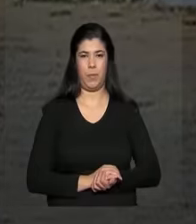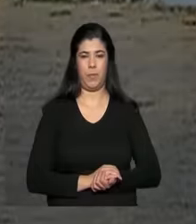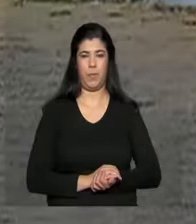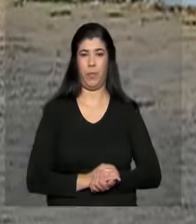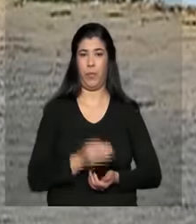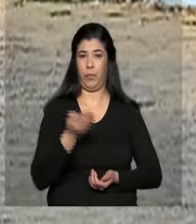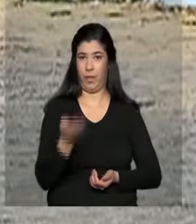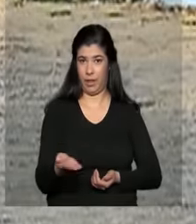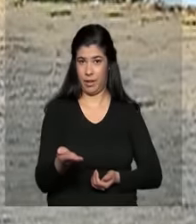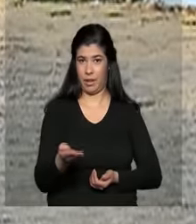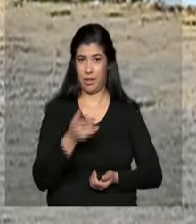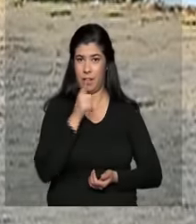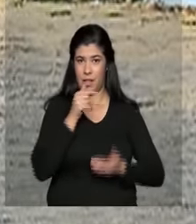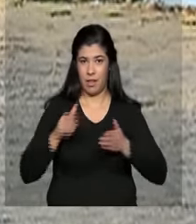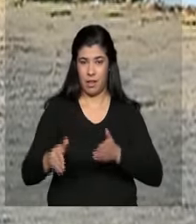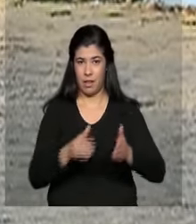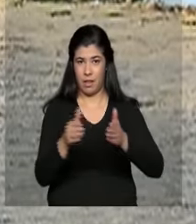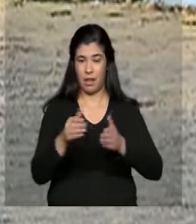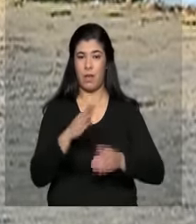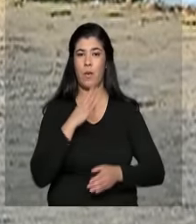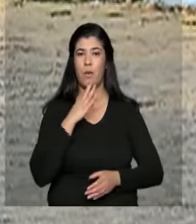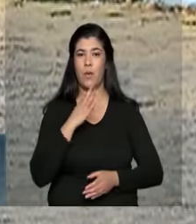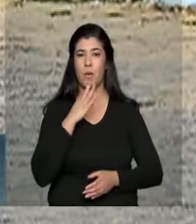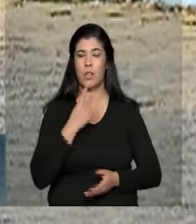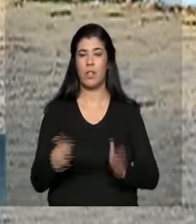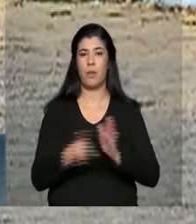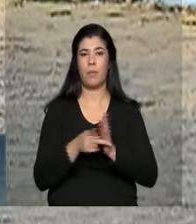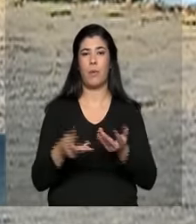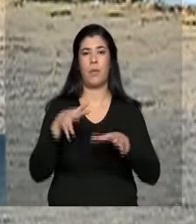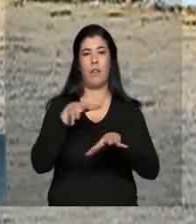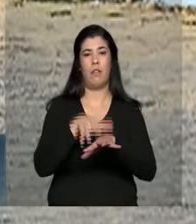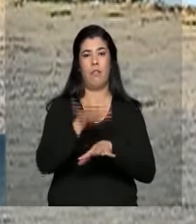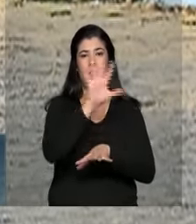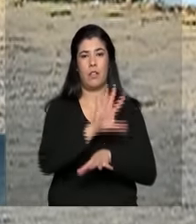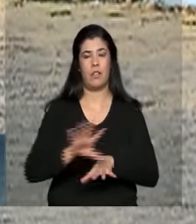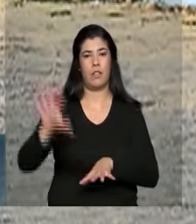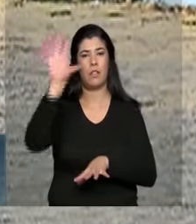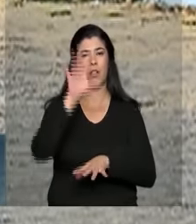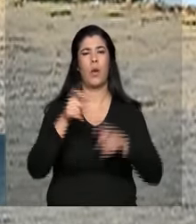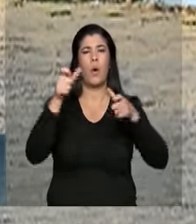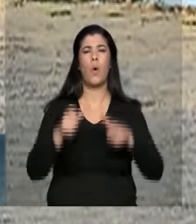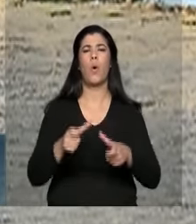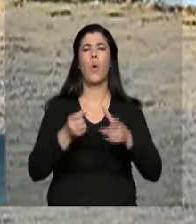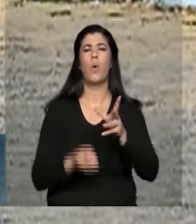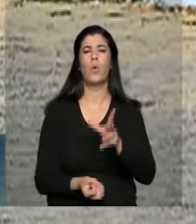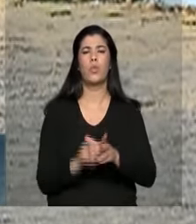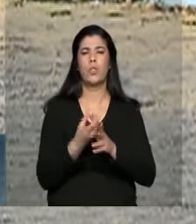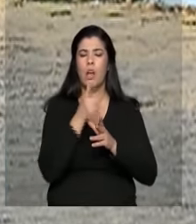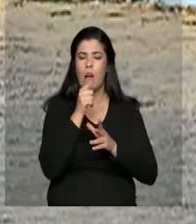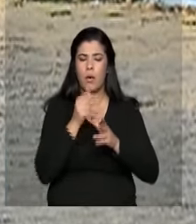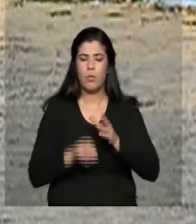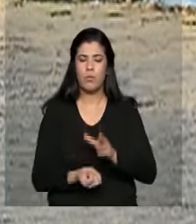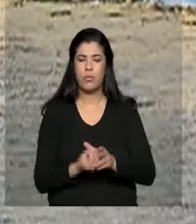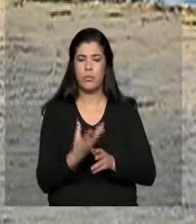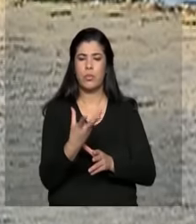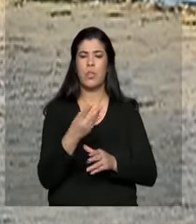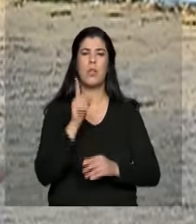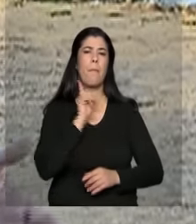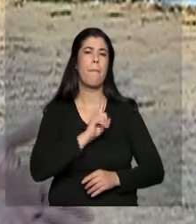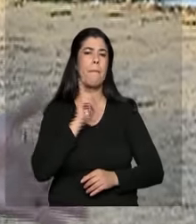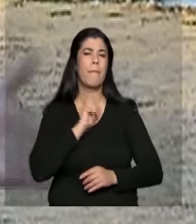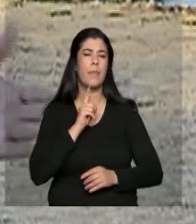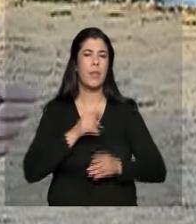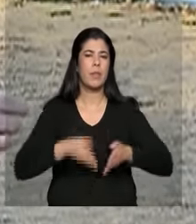O Rio São Francisco, também conhecido como da Integração Nacional, nasce na Serra da Canastra, em Minas Gerais, percorre 2